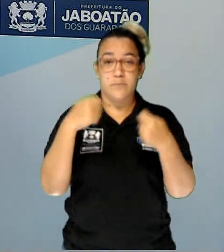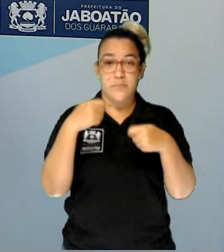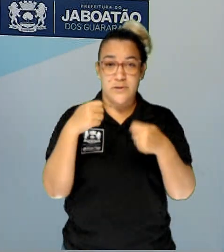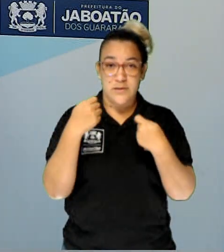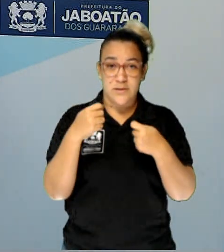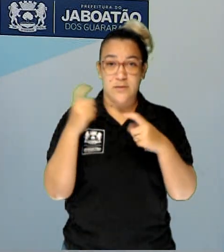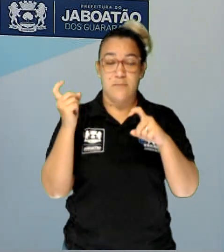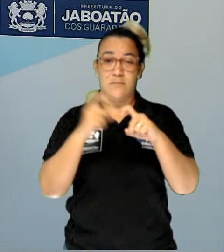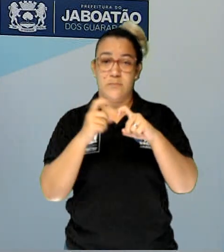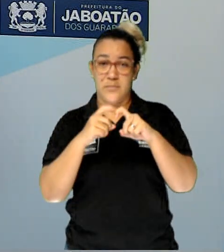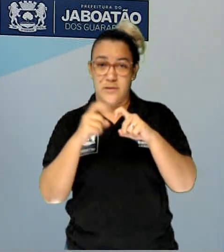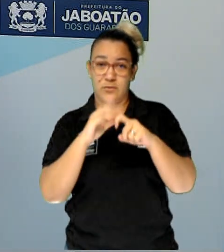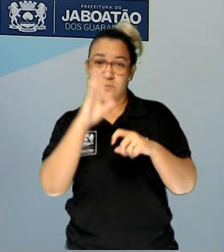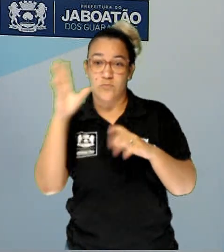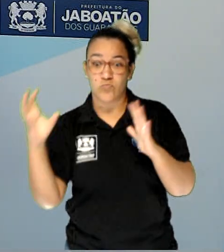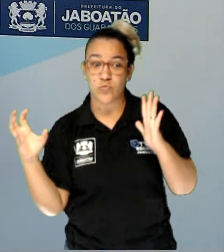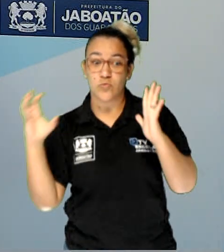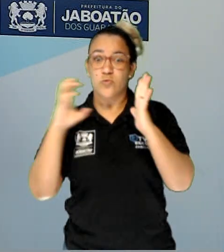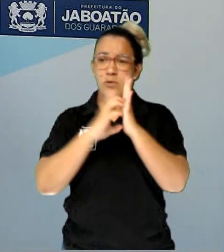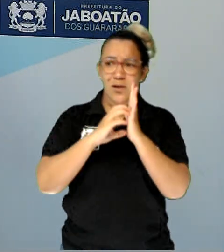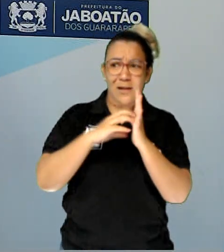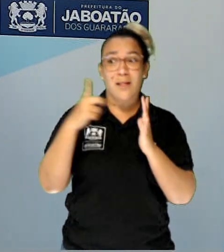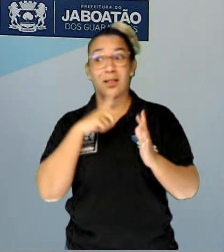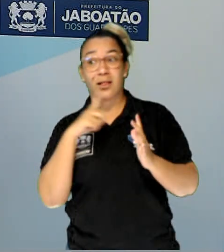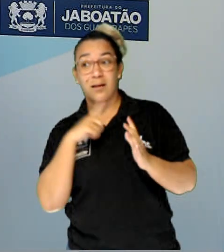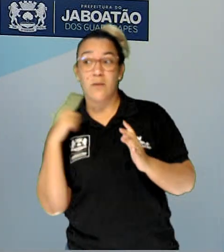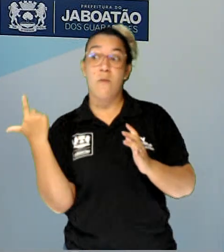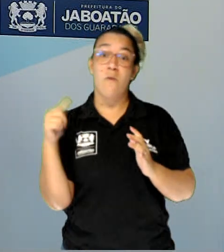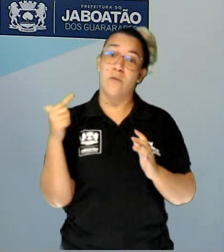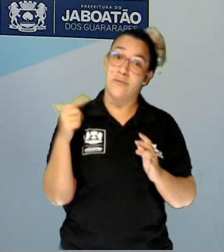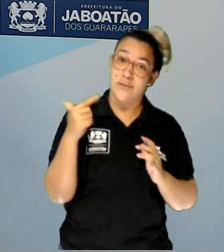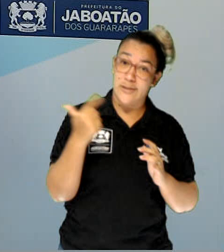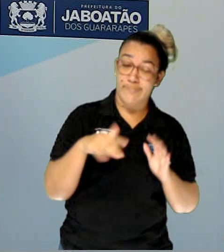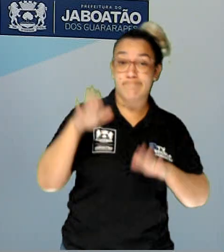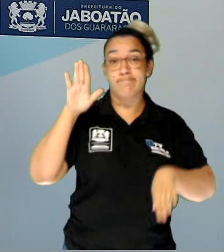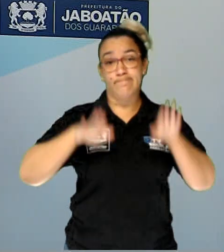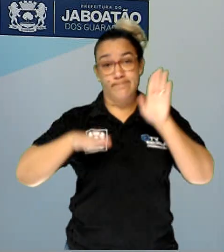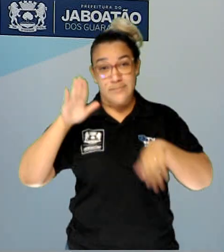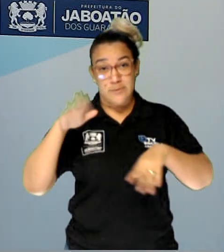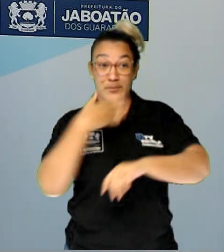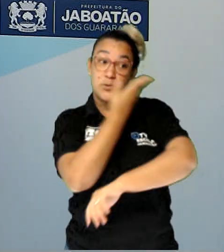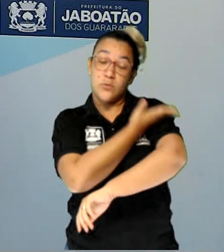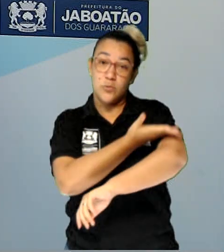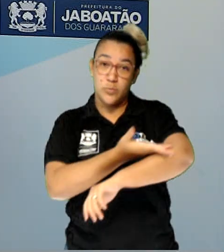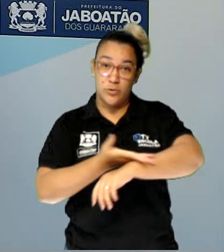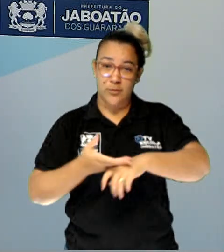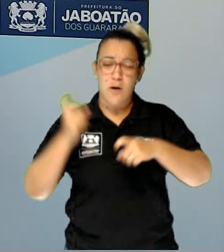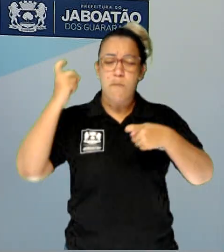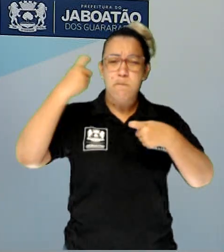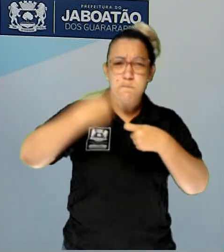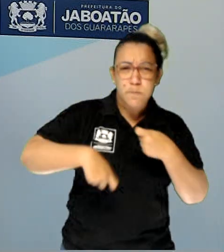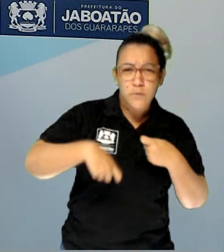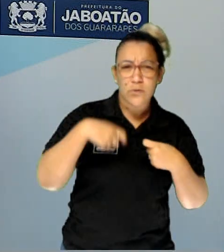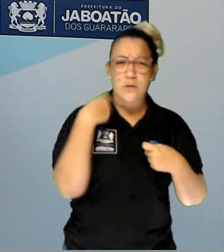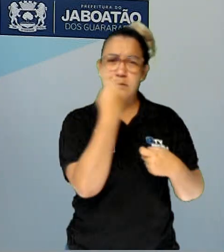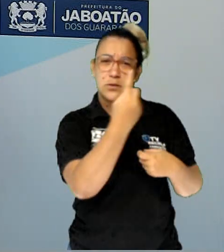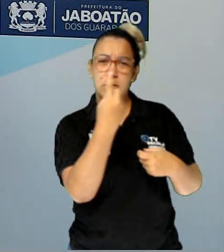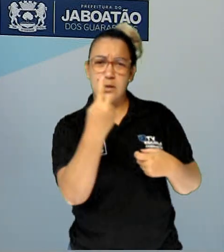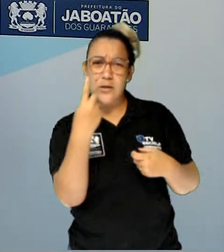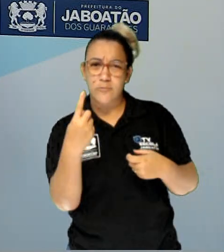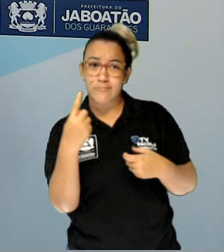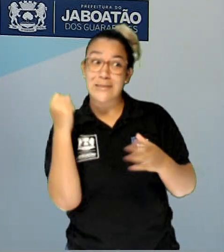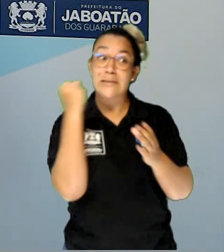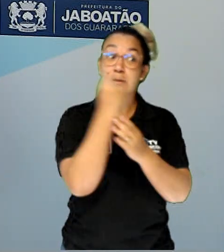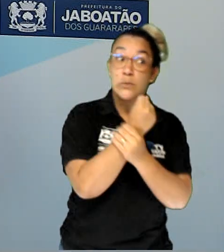AIDS ou não. Dependendo do seu comportamento de suas relações sexuais. São seguras?